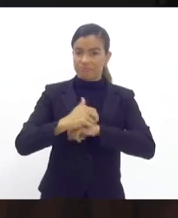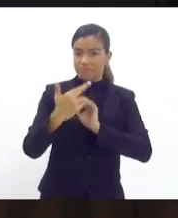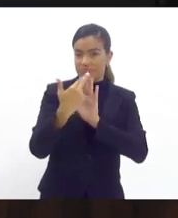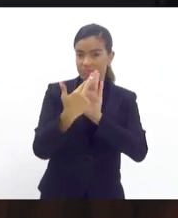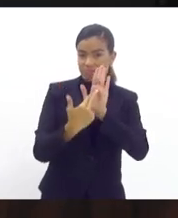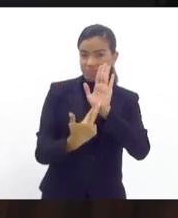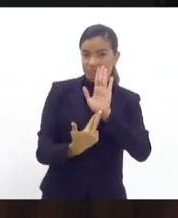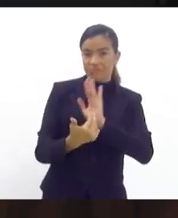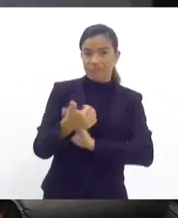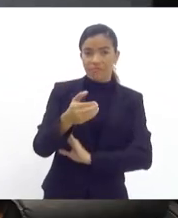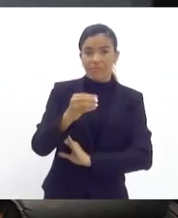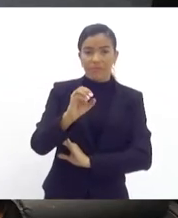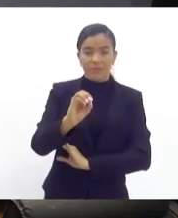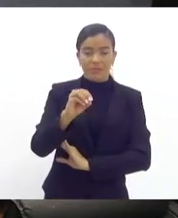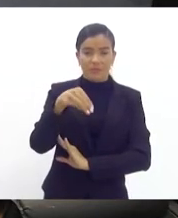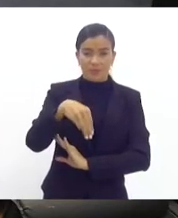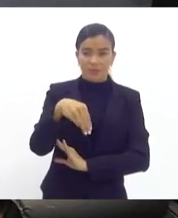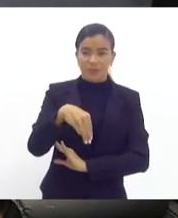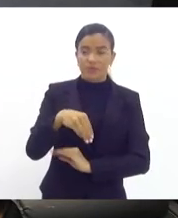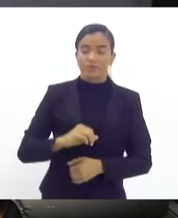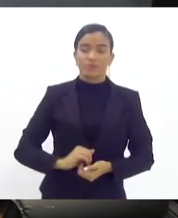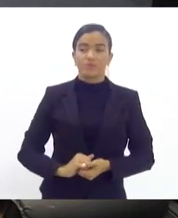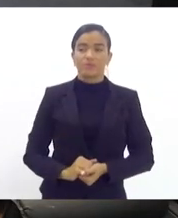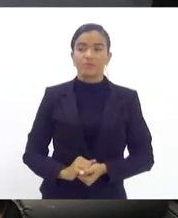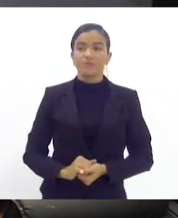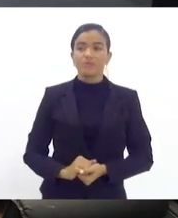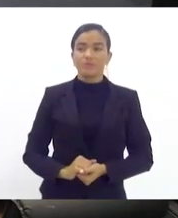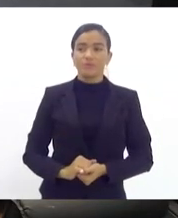para a vossa manifestação.